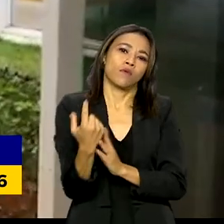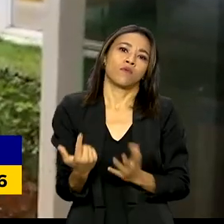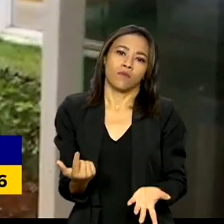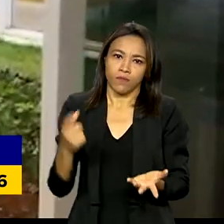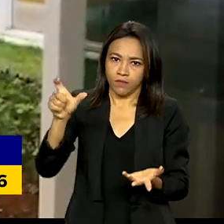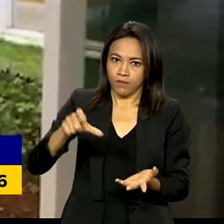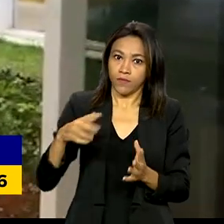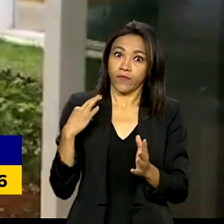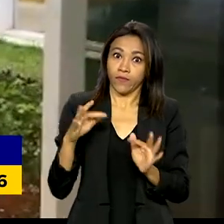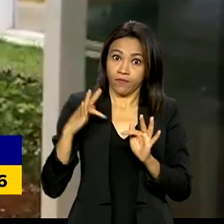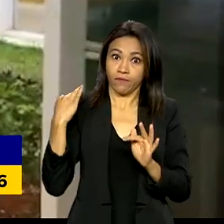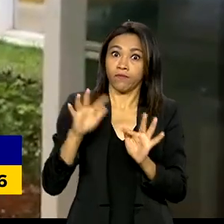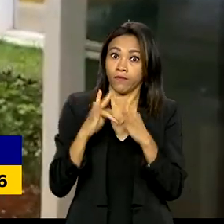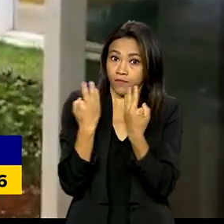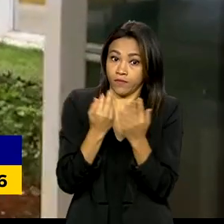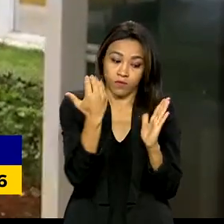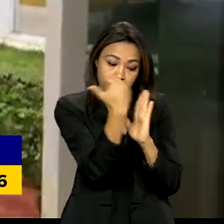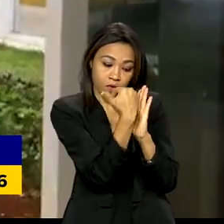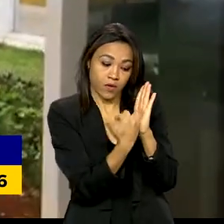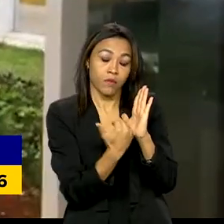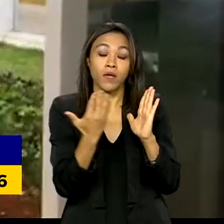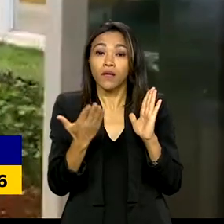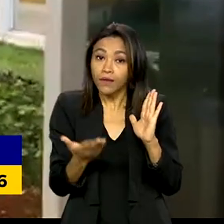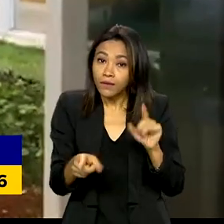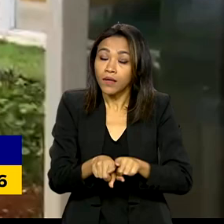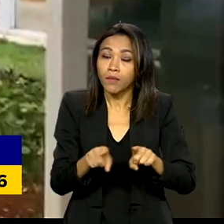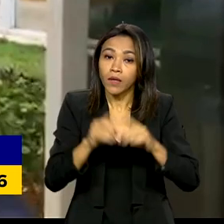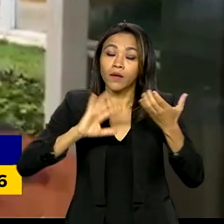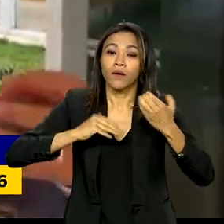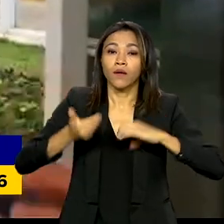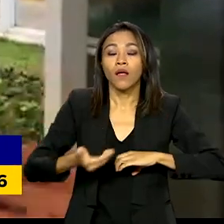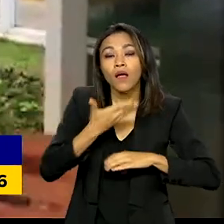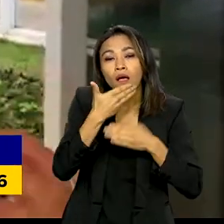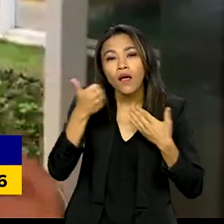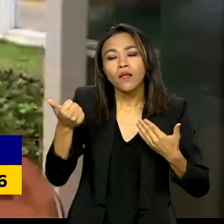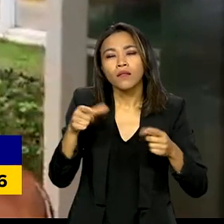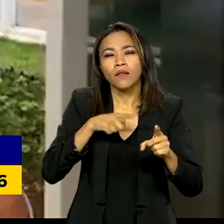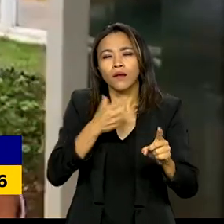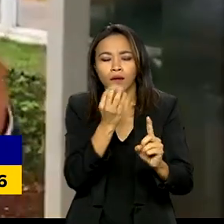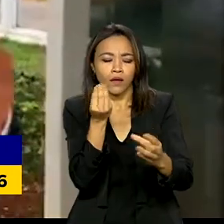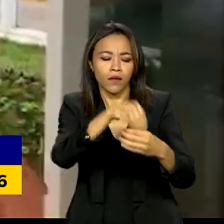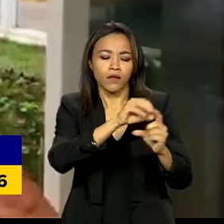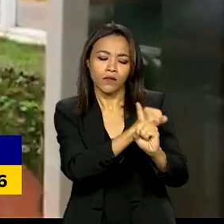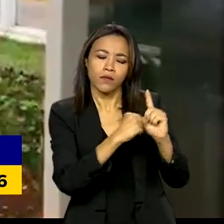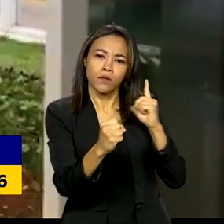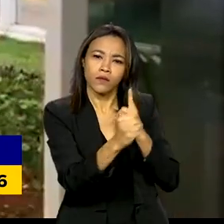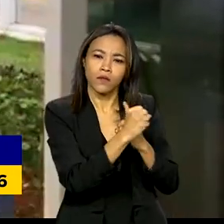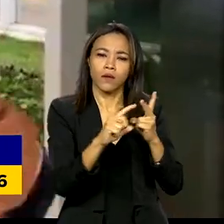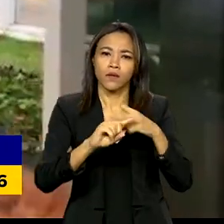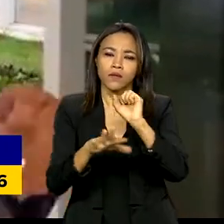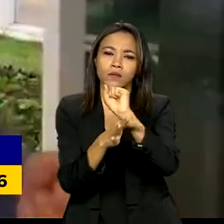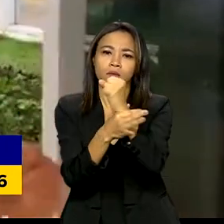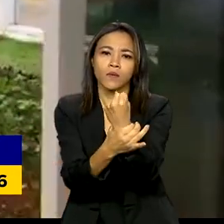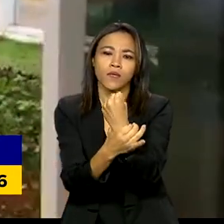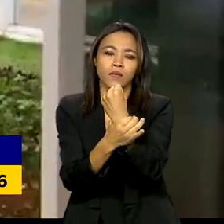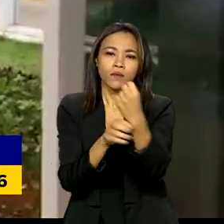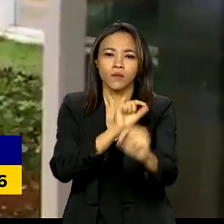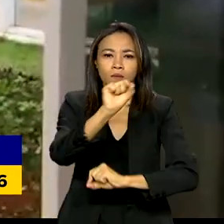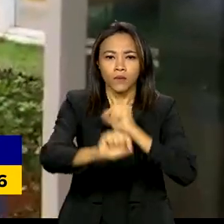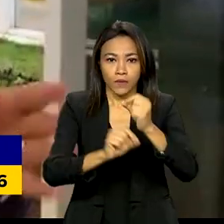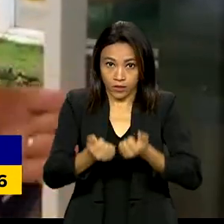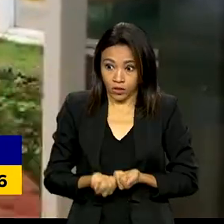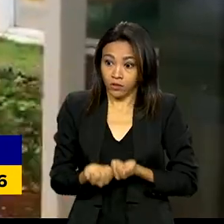Congresso melhorando a proposta. Destaco a inclusão socioeconômica ali, a garantia também de dar a mão de uma